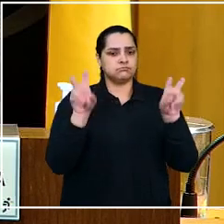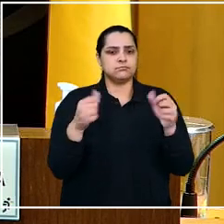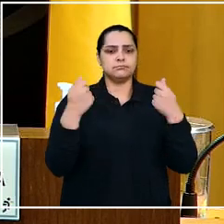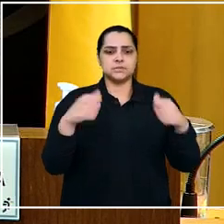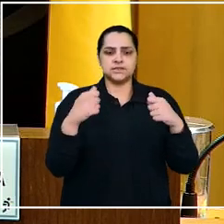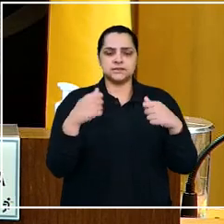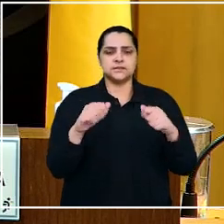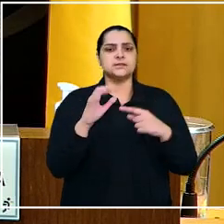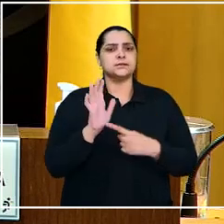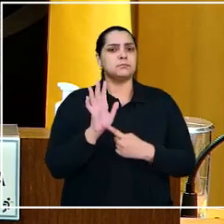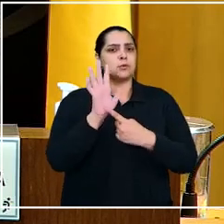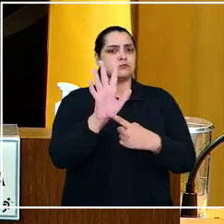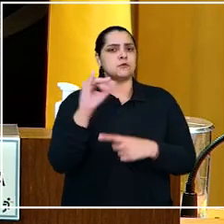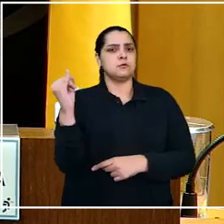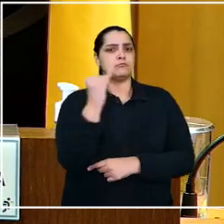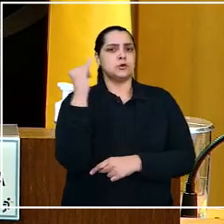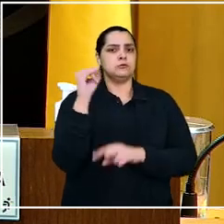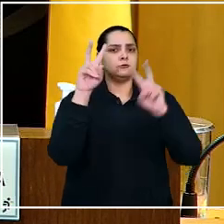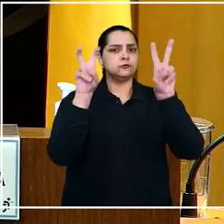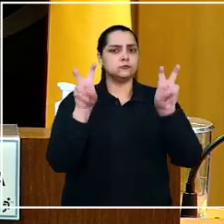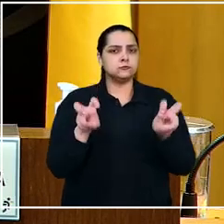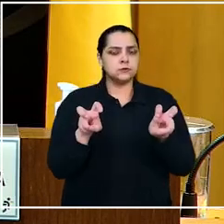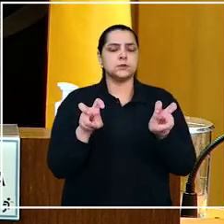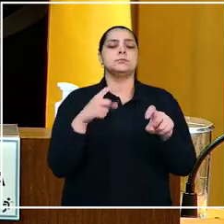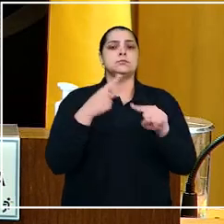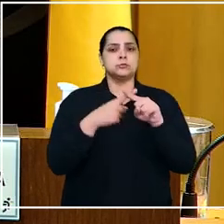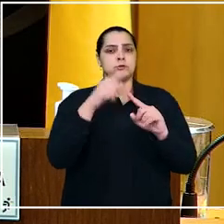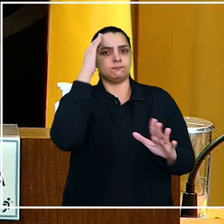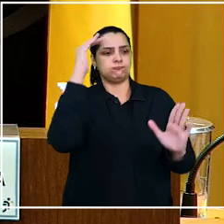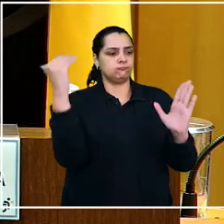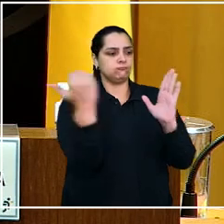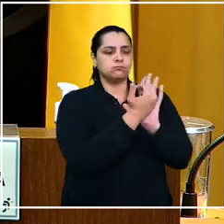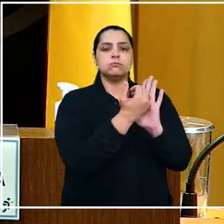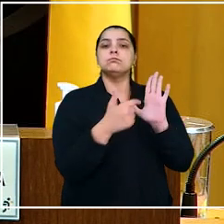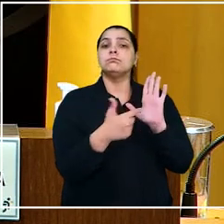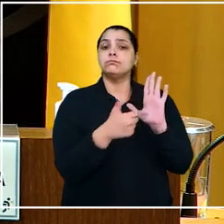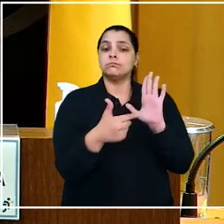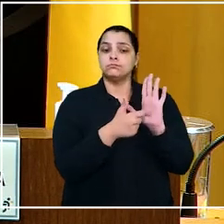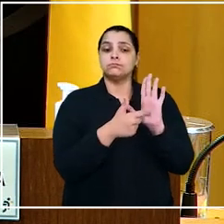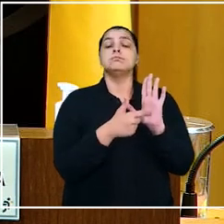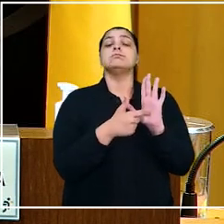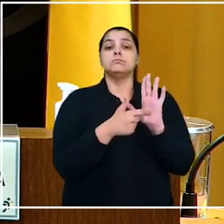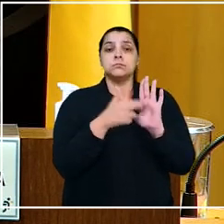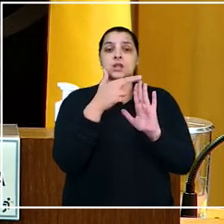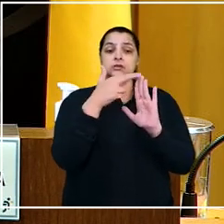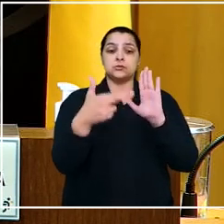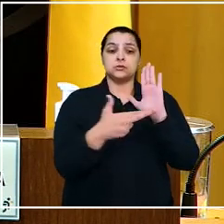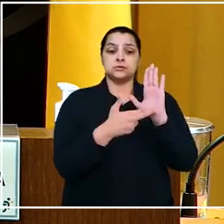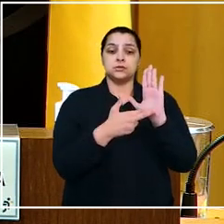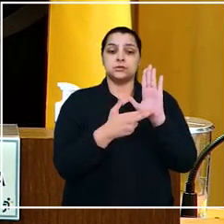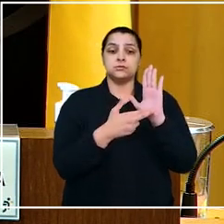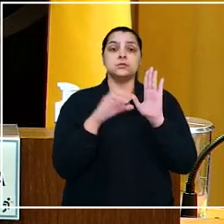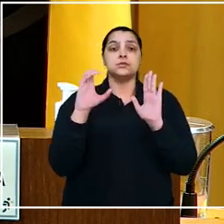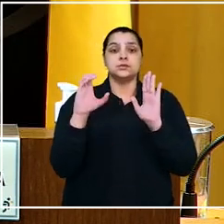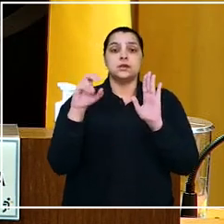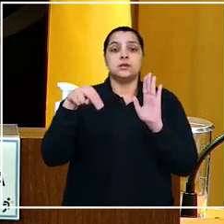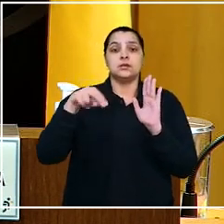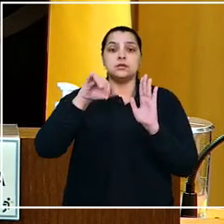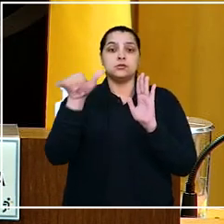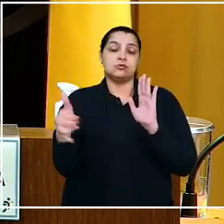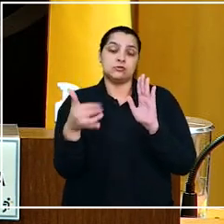destacada pela importância da matéria e pelo cumprimento que estaremos dando à resolução do CNJ,